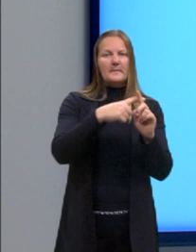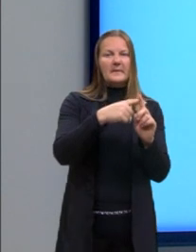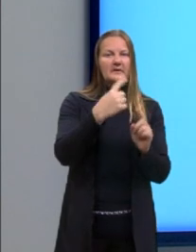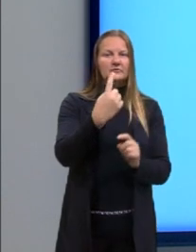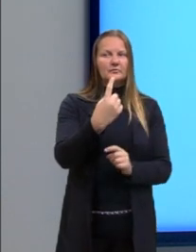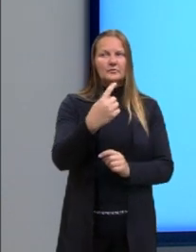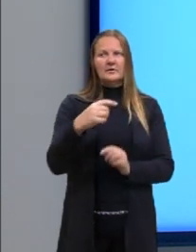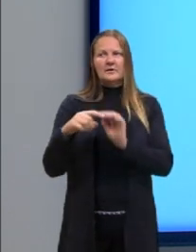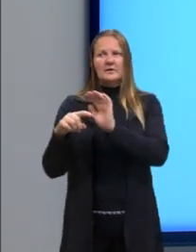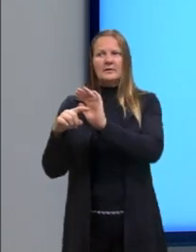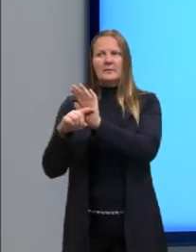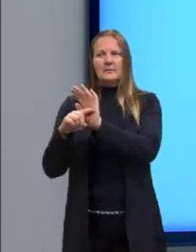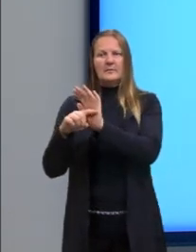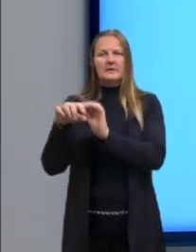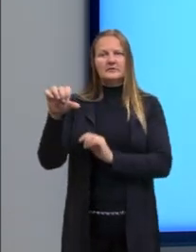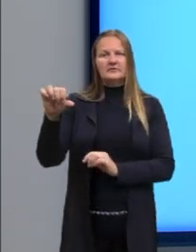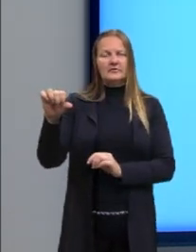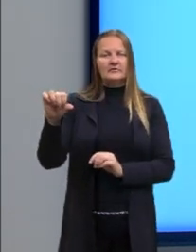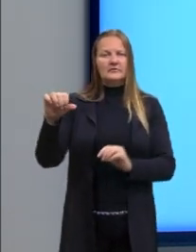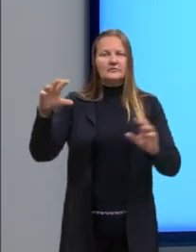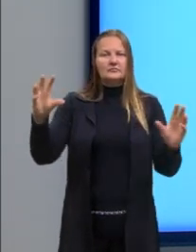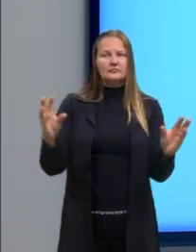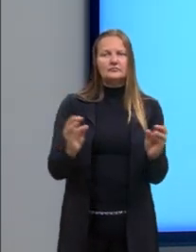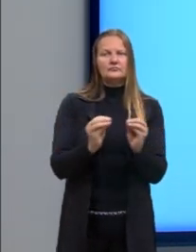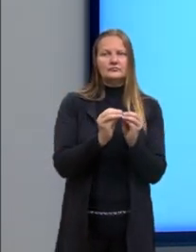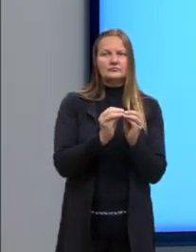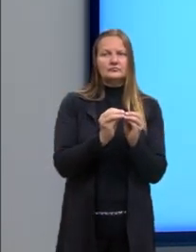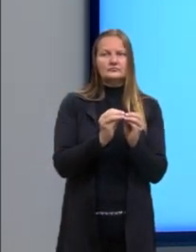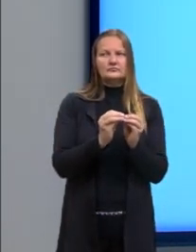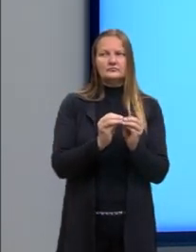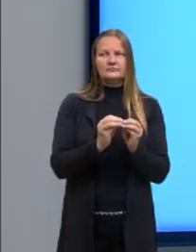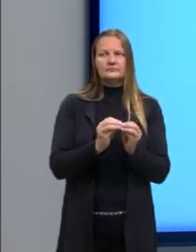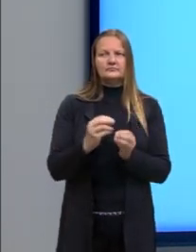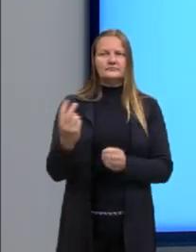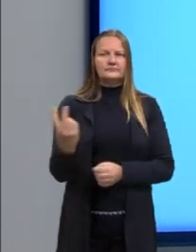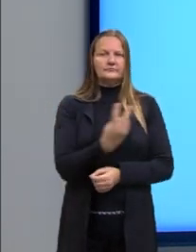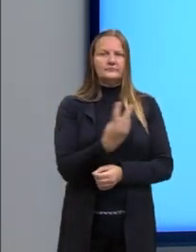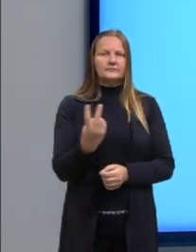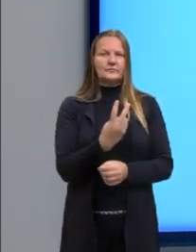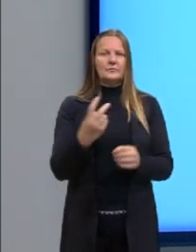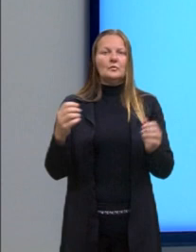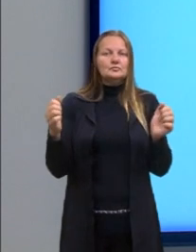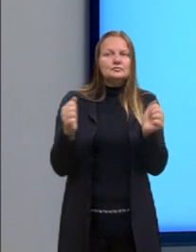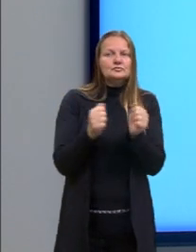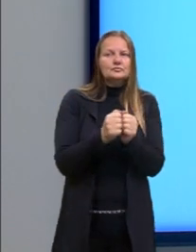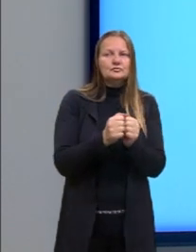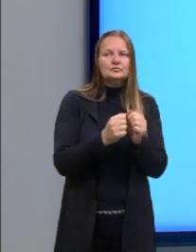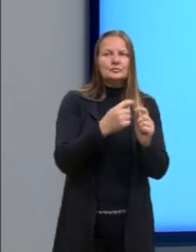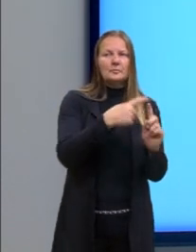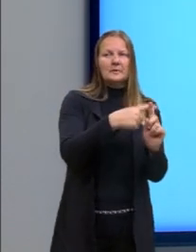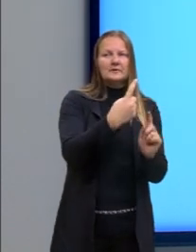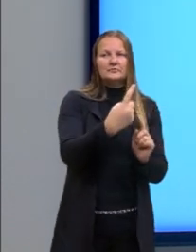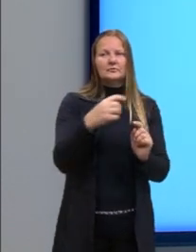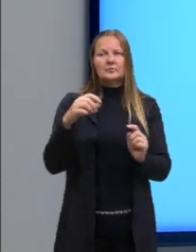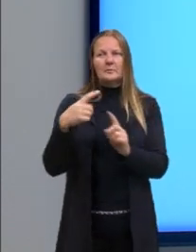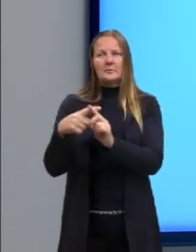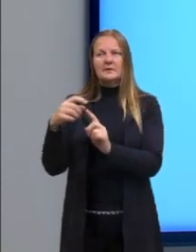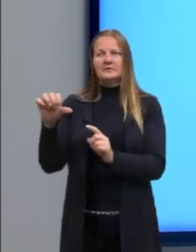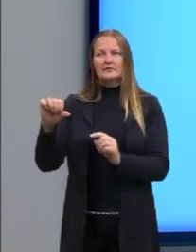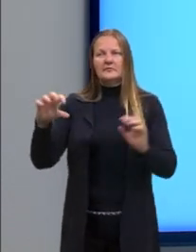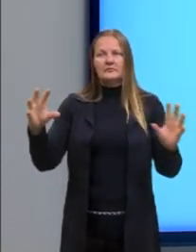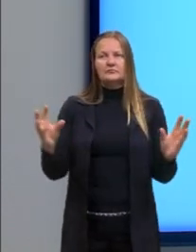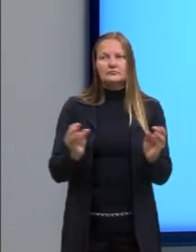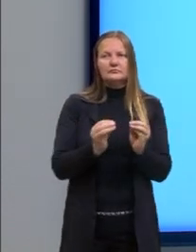e o mais 9 antes da igualdade. Esses dois termos eu posso juntar eles em um termo só. Outra